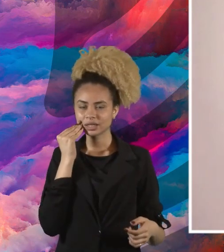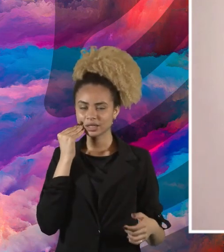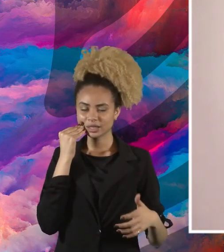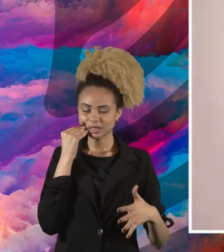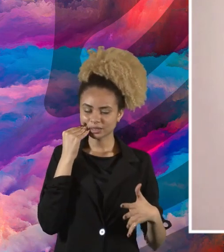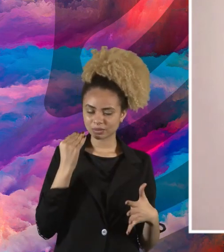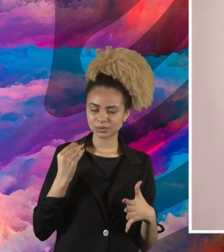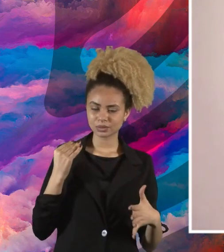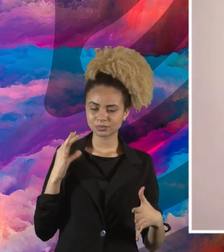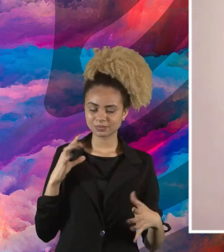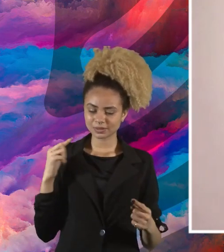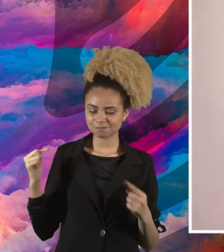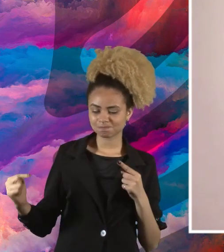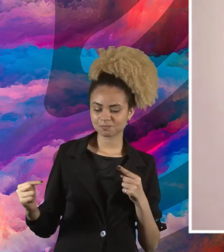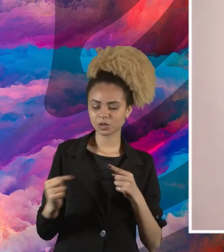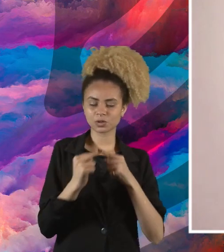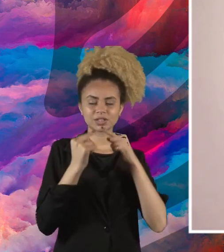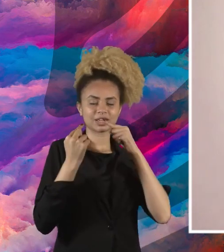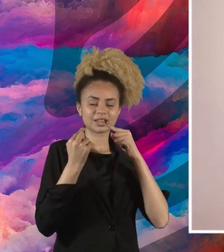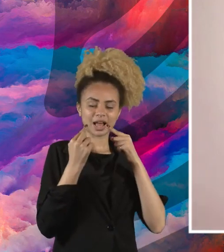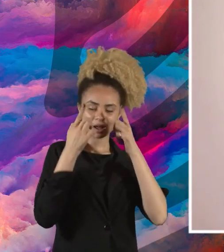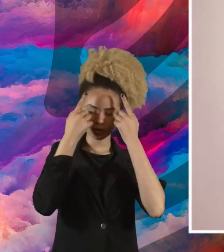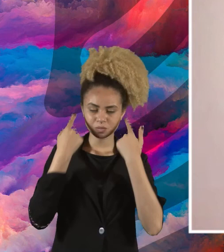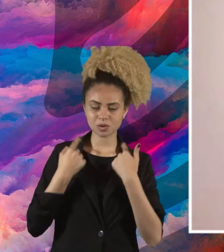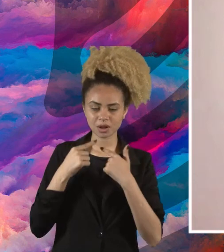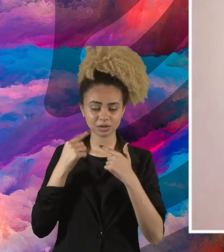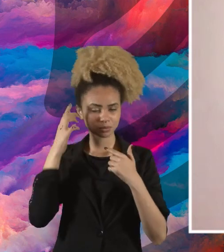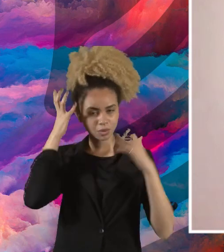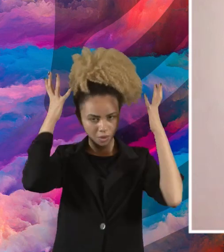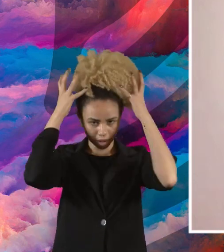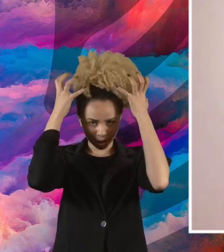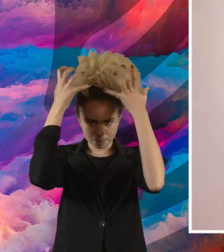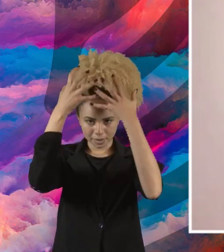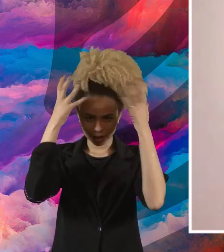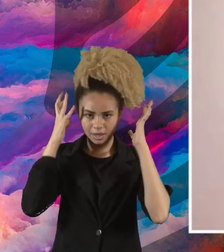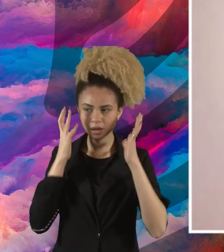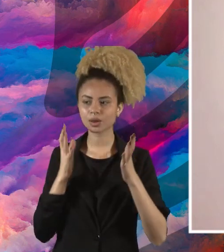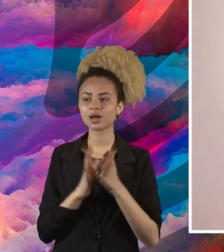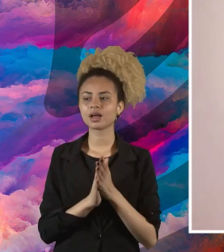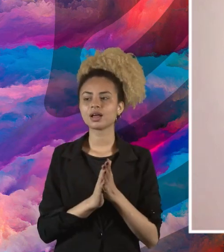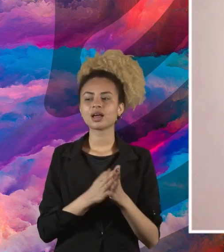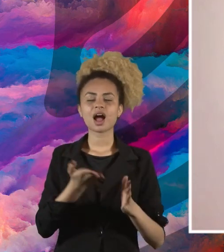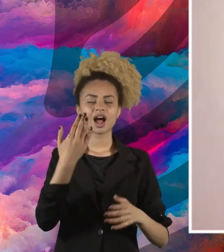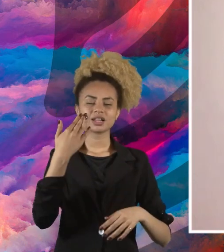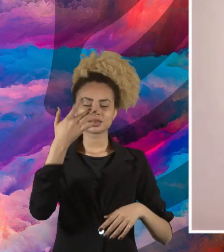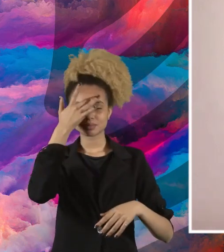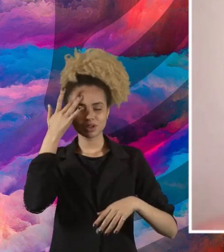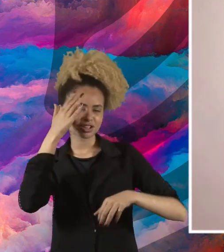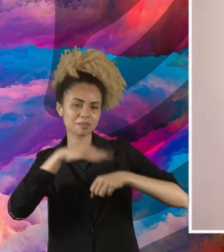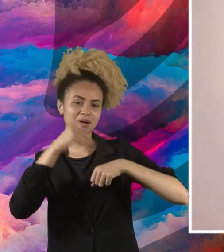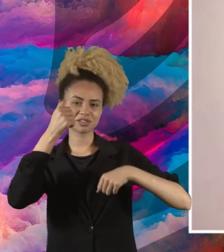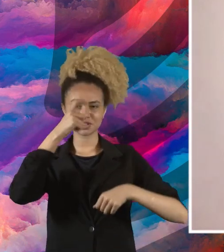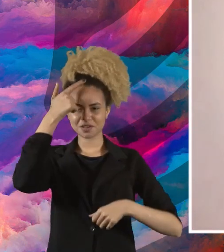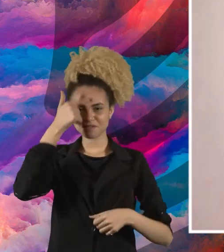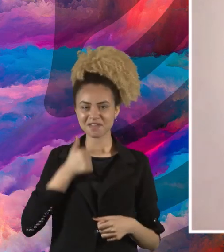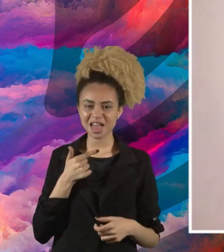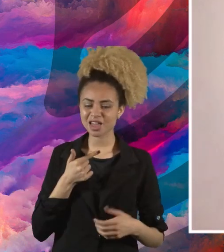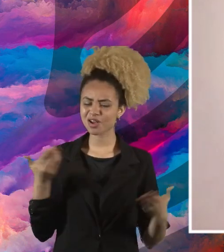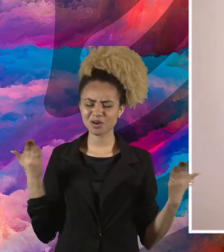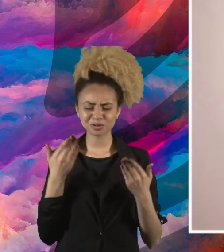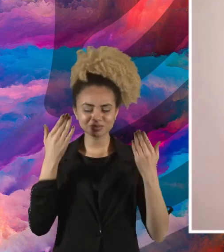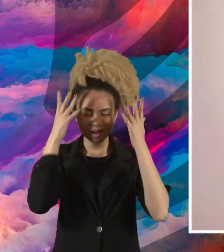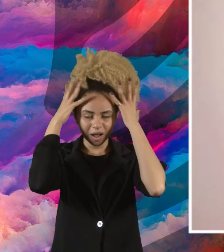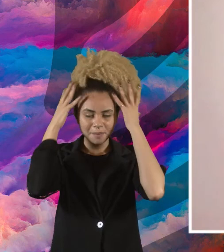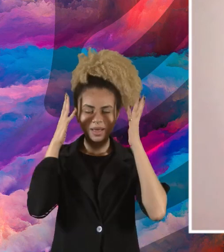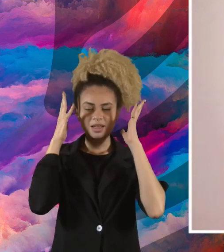as minhas raízes, com a minha estética, com o meu cabelo, que até então ele era chamado de feio. E aí, eu deixo meu cabelo natural,